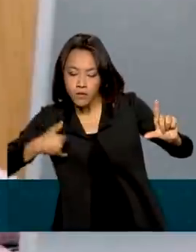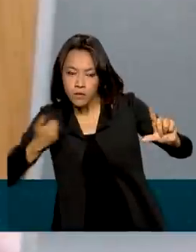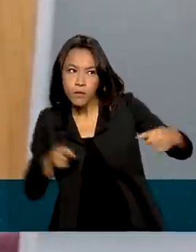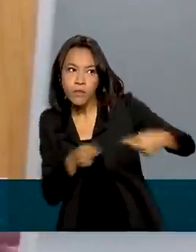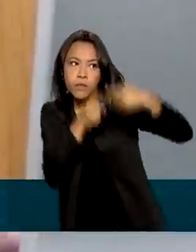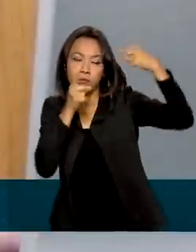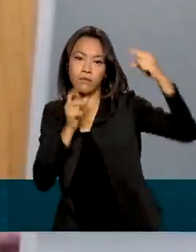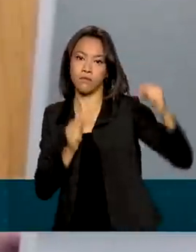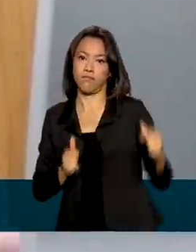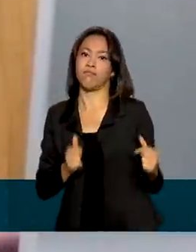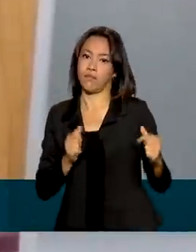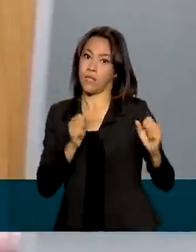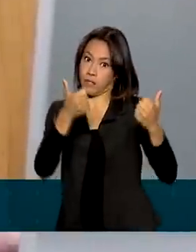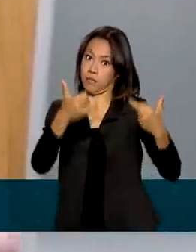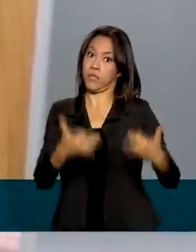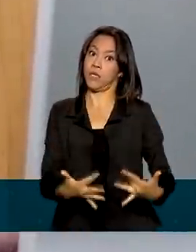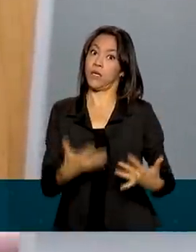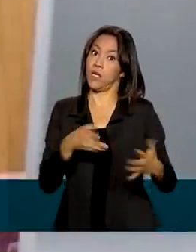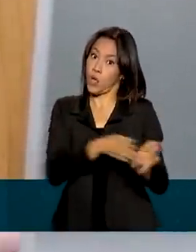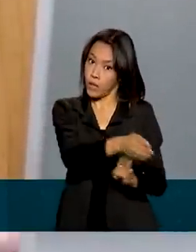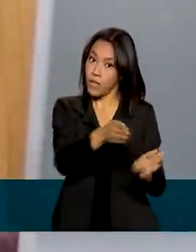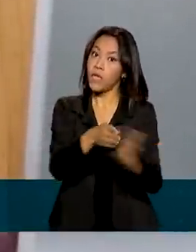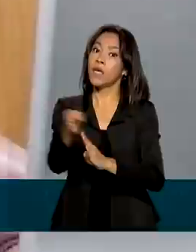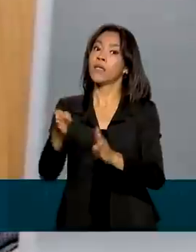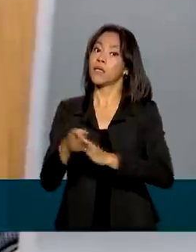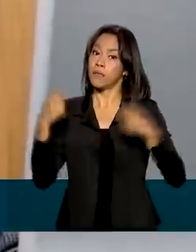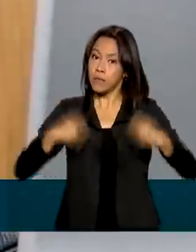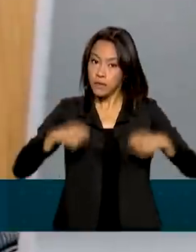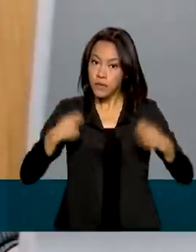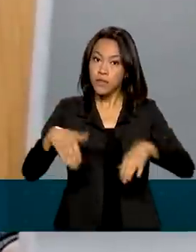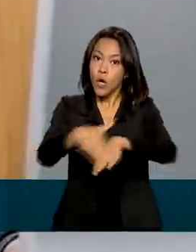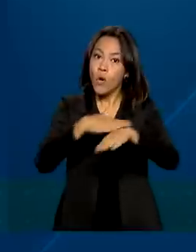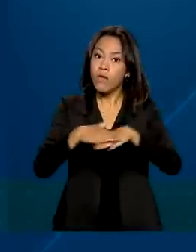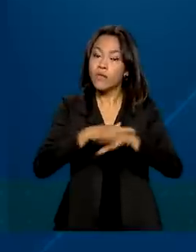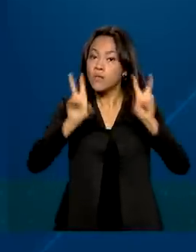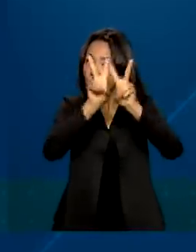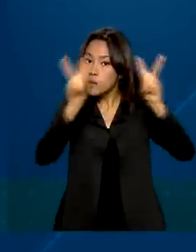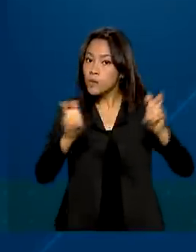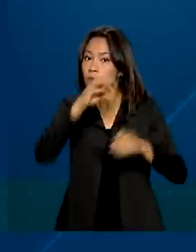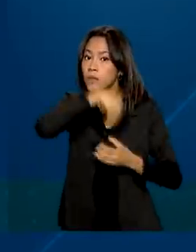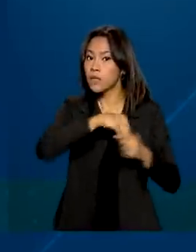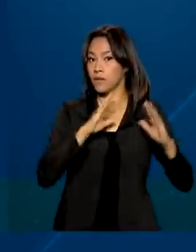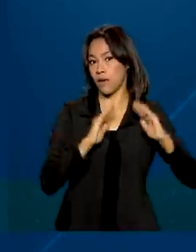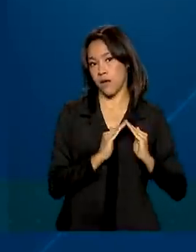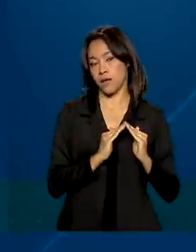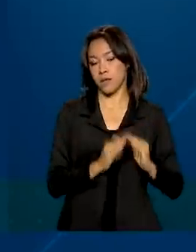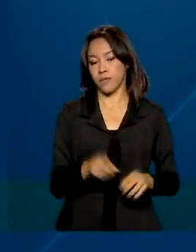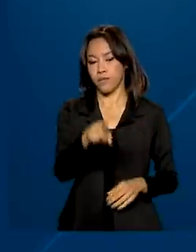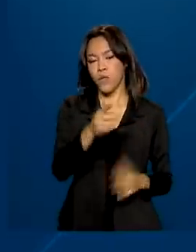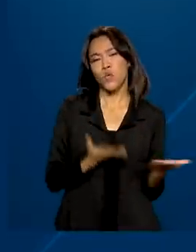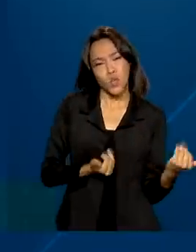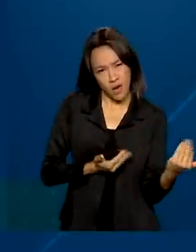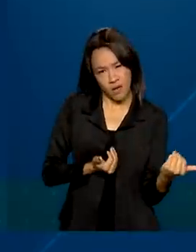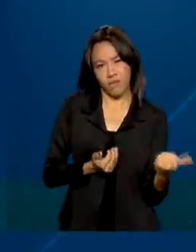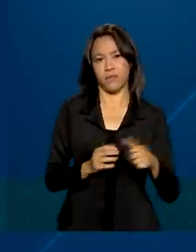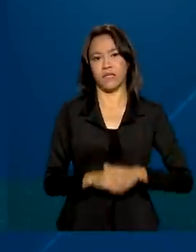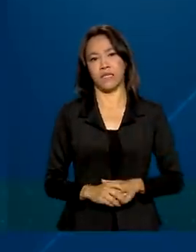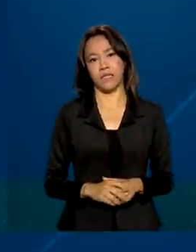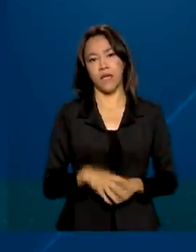orienta sobre a necessidade de conversar sobre o tema em casa. Os jovens, naturalmente, eles vão querer